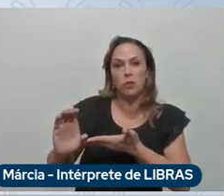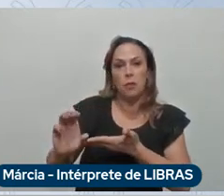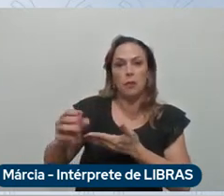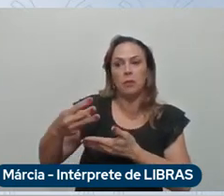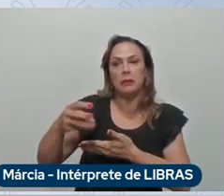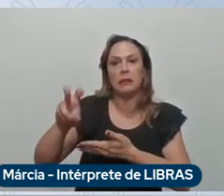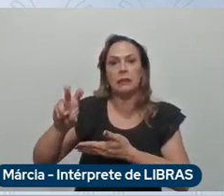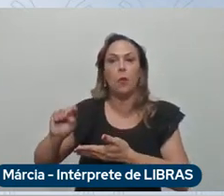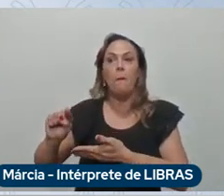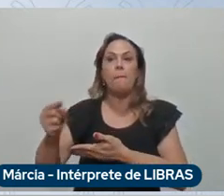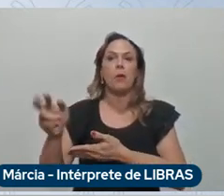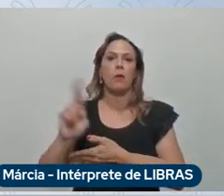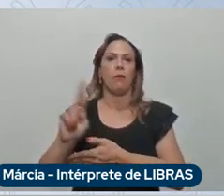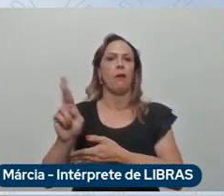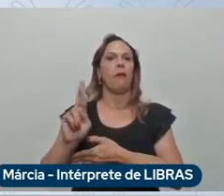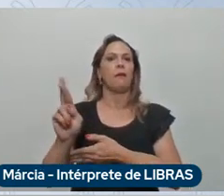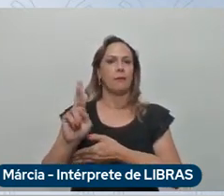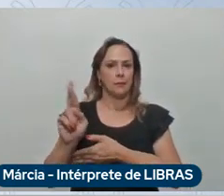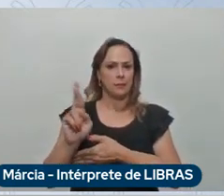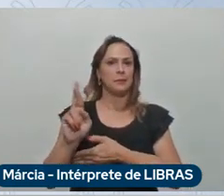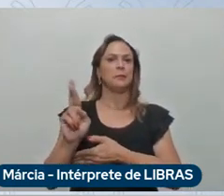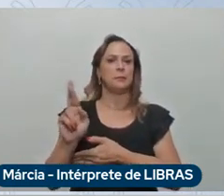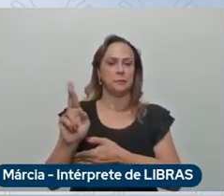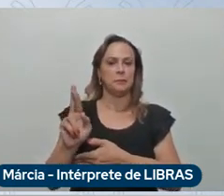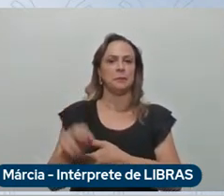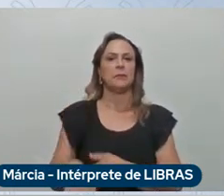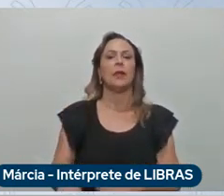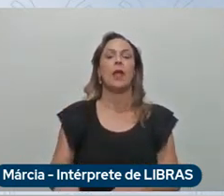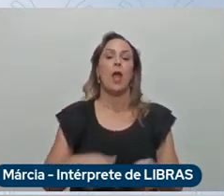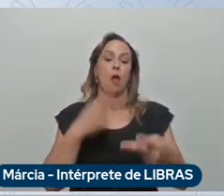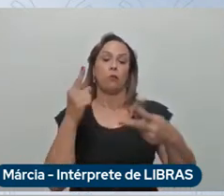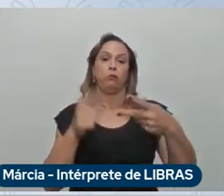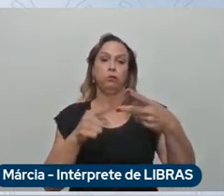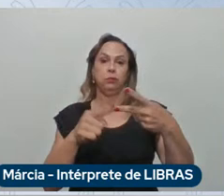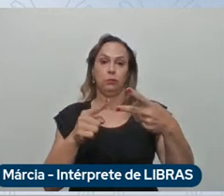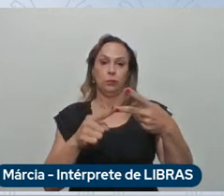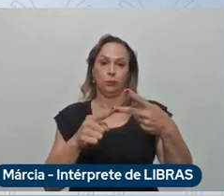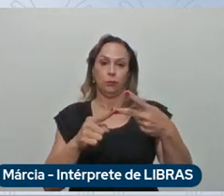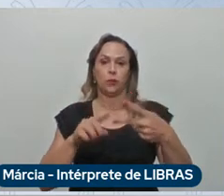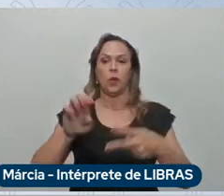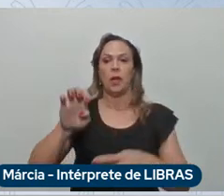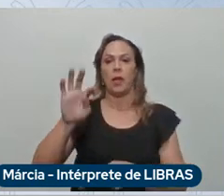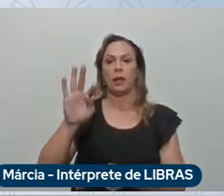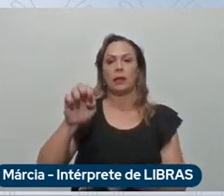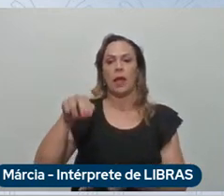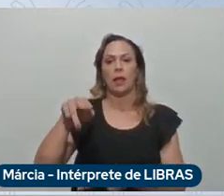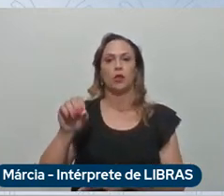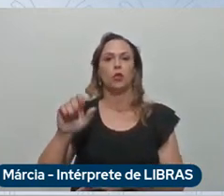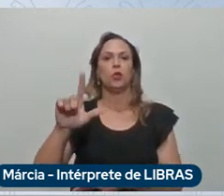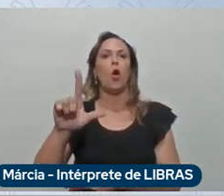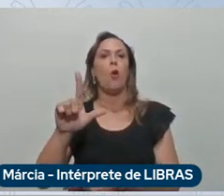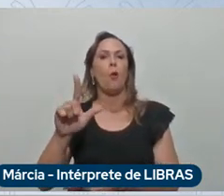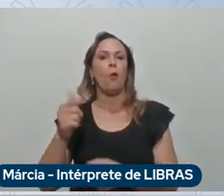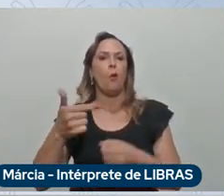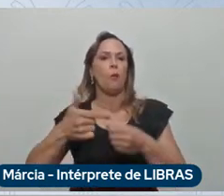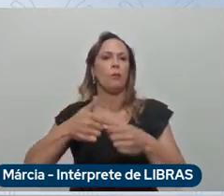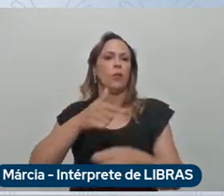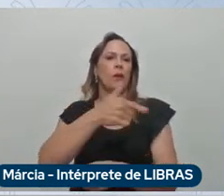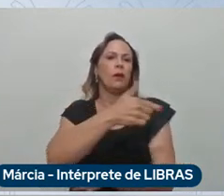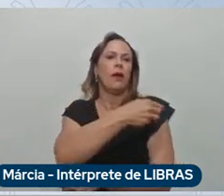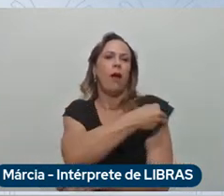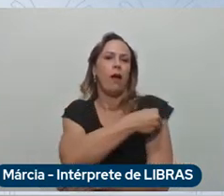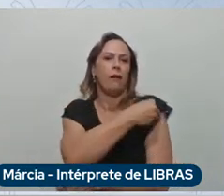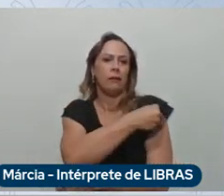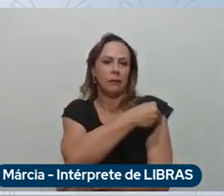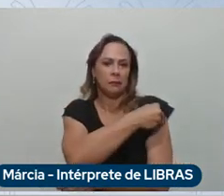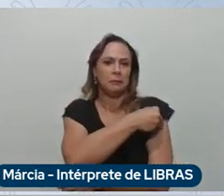a segunda coisa é o etanol então o Brasil tem uma força imensa que é o etanol